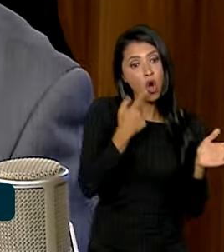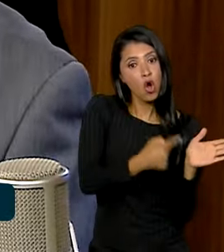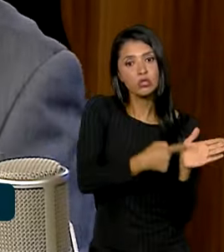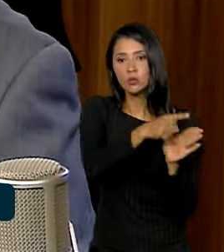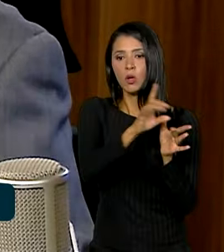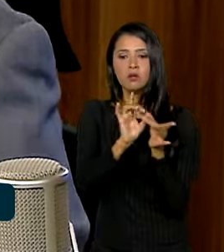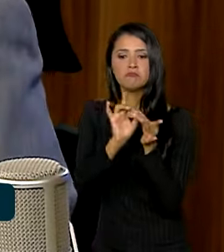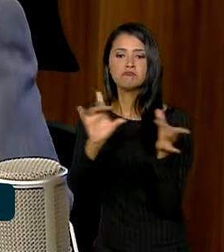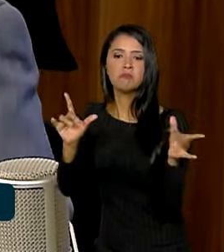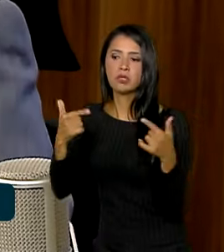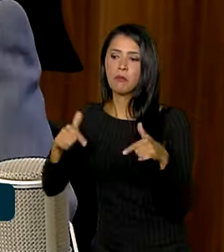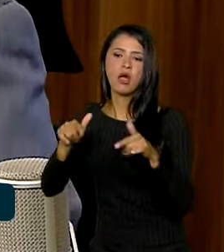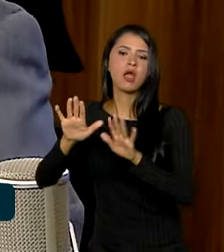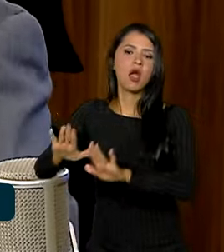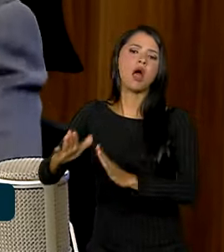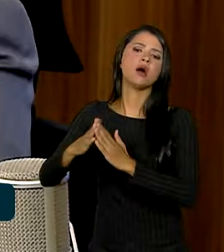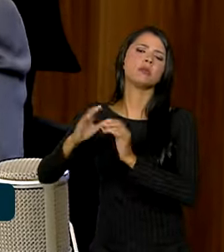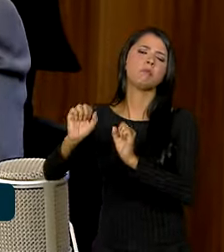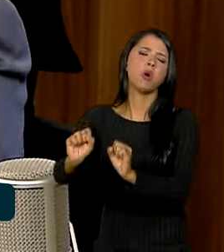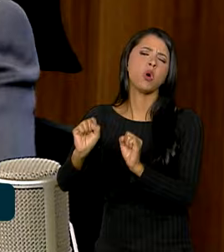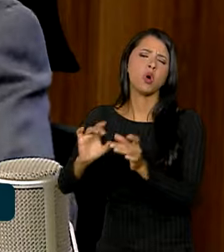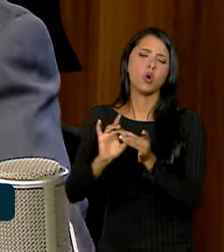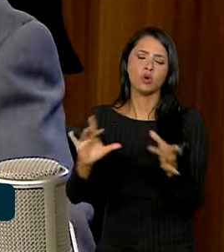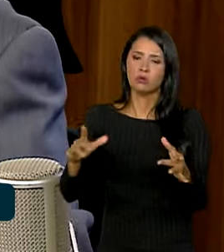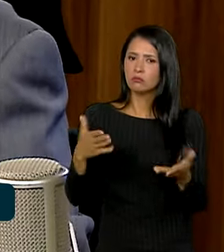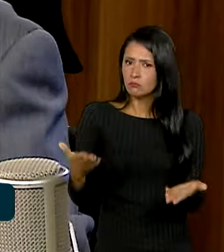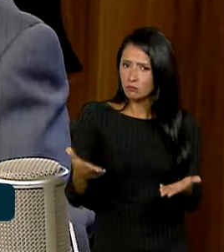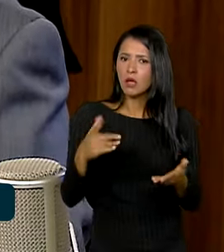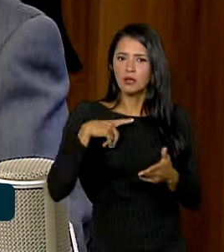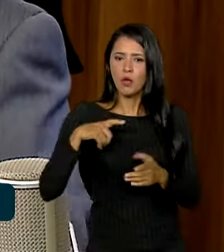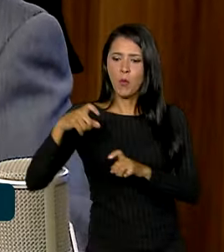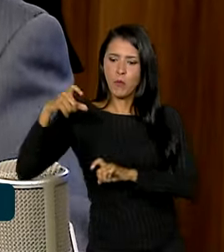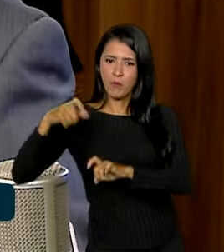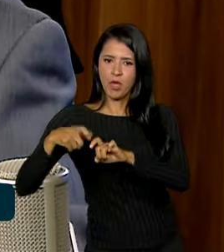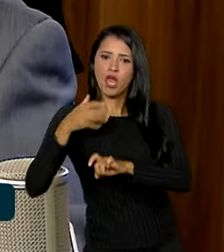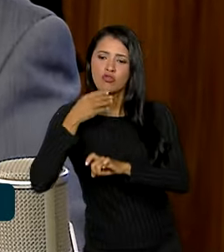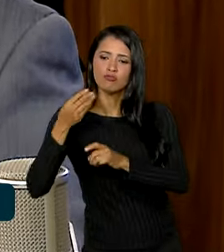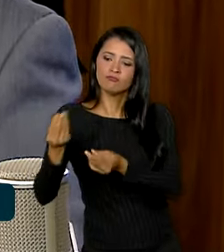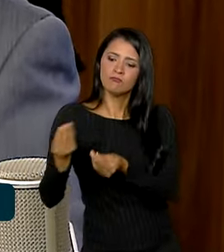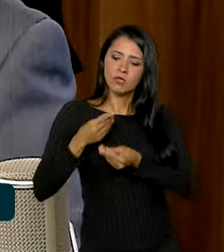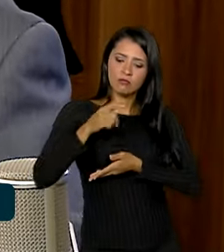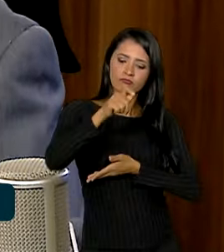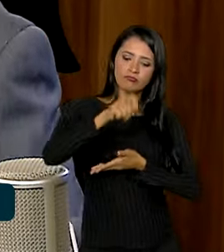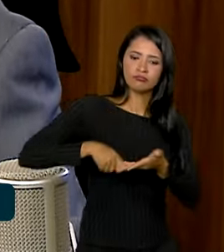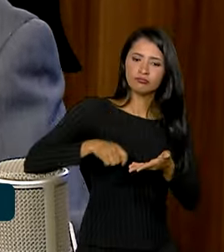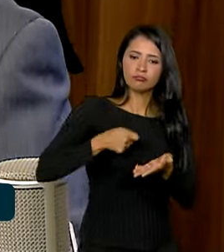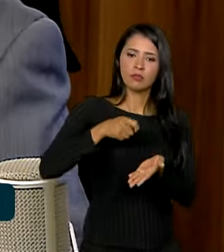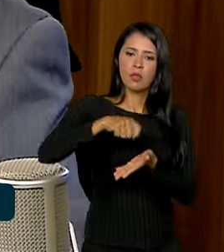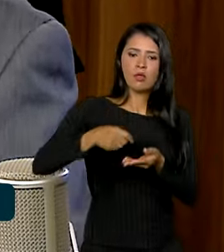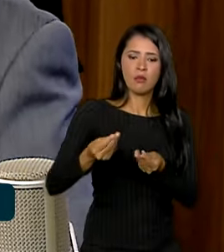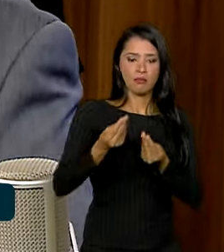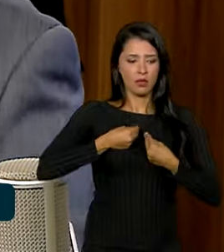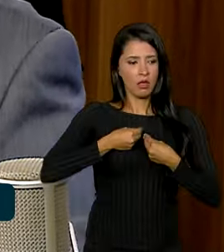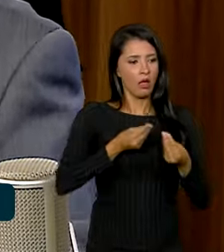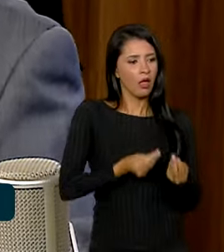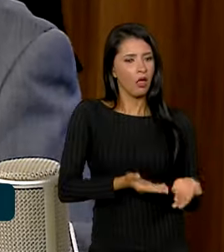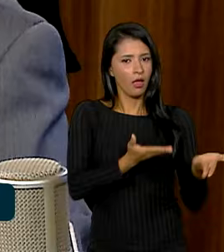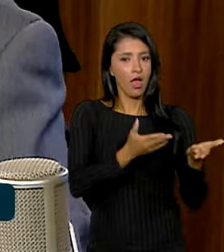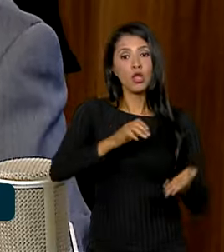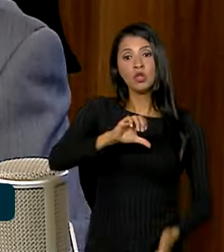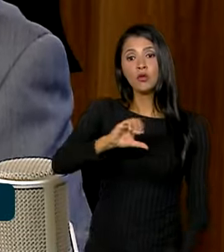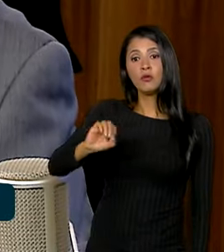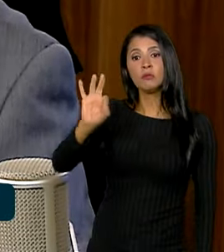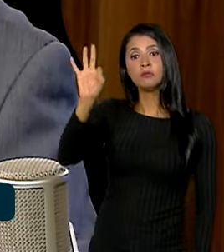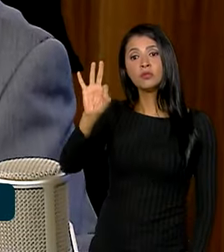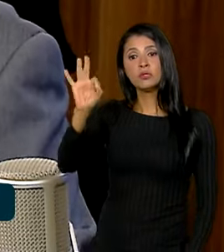libera do trabalho. Ora, aí se eu tenho um atestado de um médico, esse médico está registrado, tem o CRM dele. Normalmente, 90%